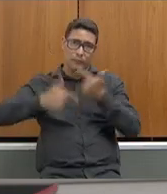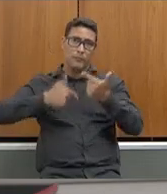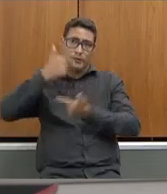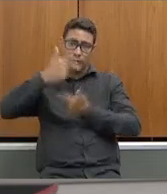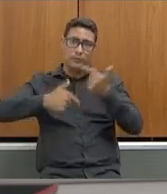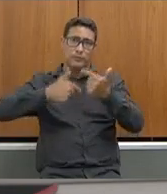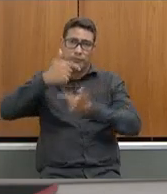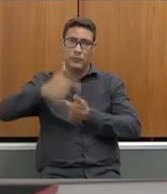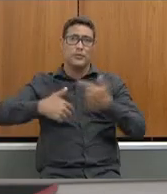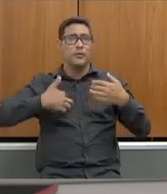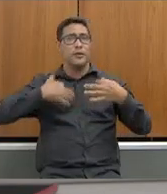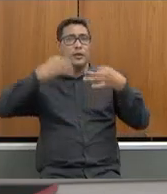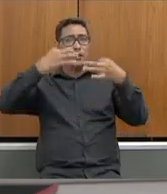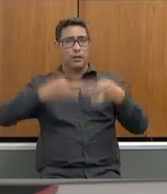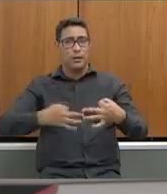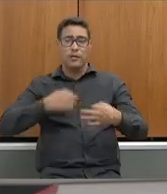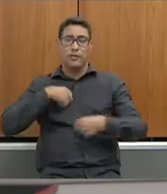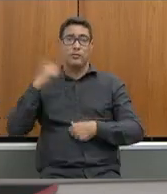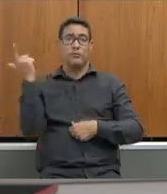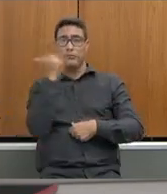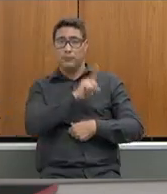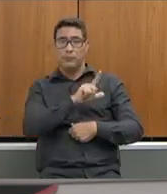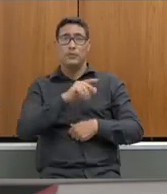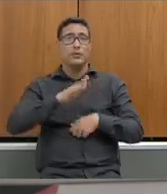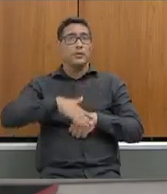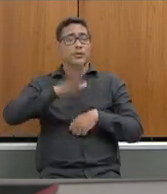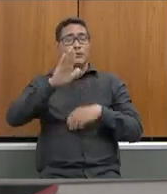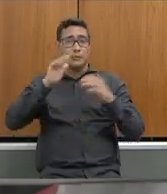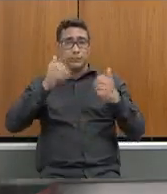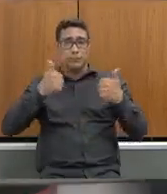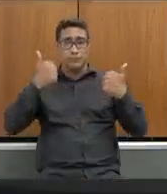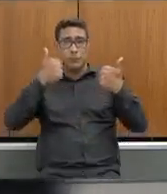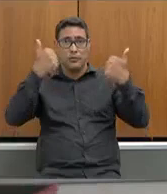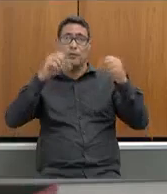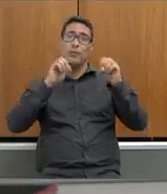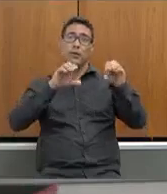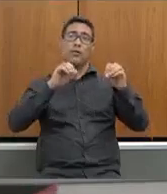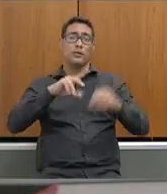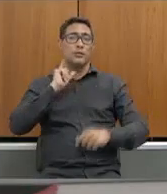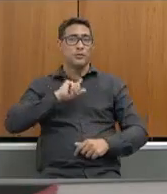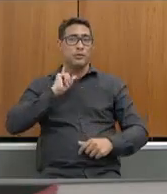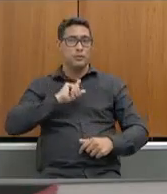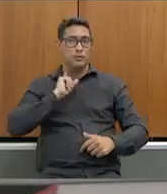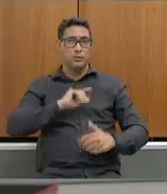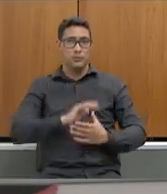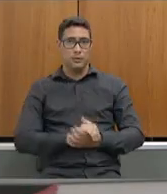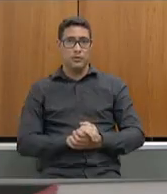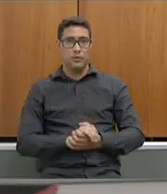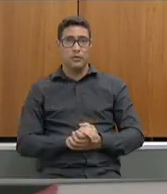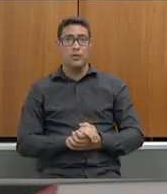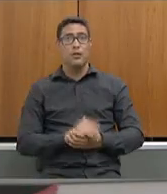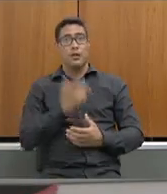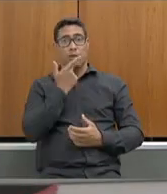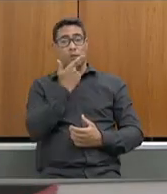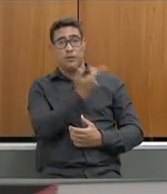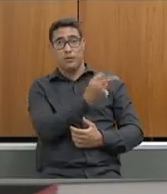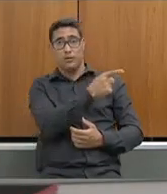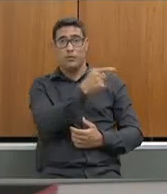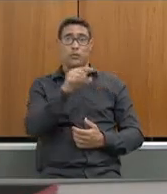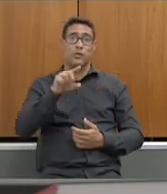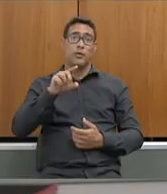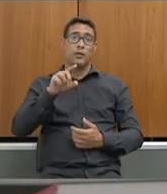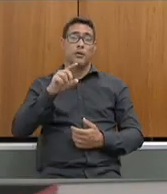assídua para fazermos entregas cada vez melhor para a educação de Minas só falando com o deputado Cleitão acho